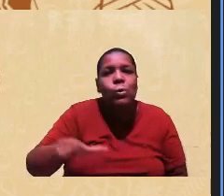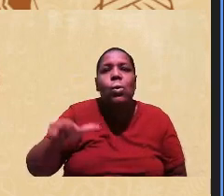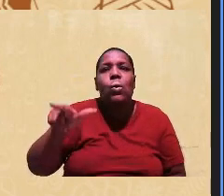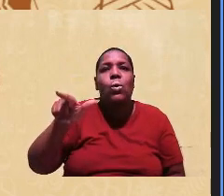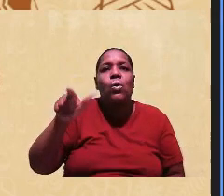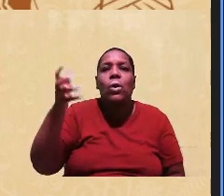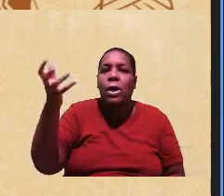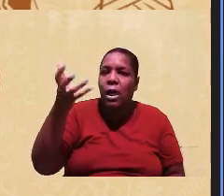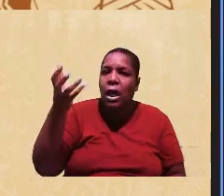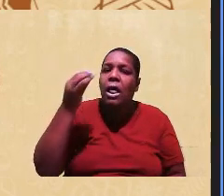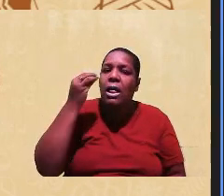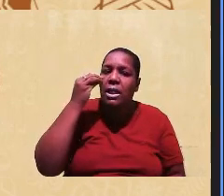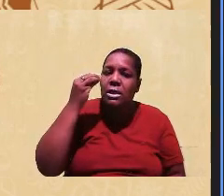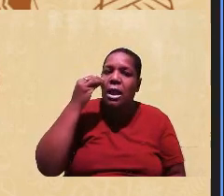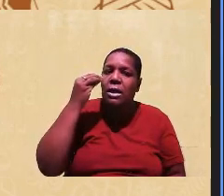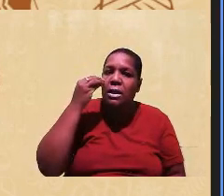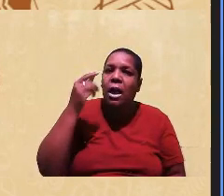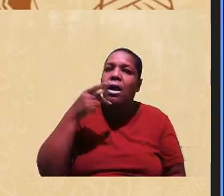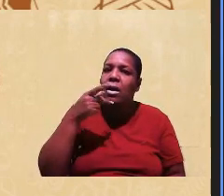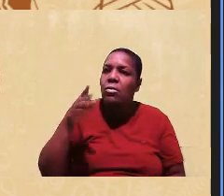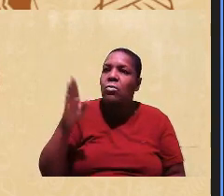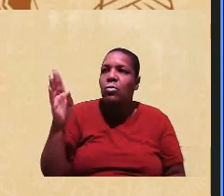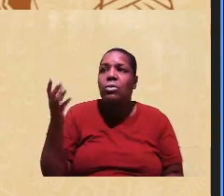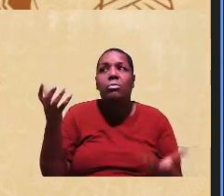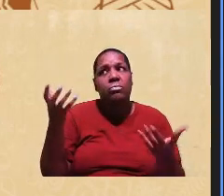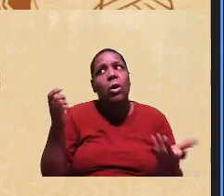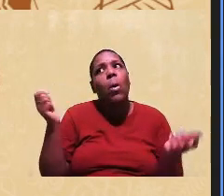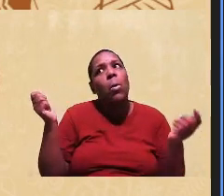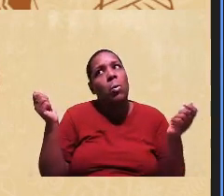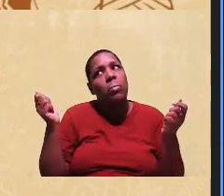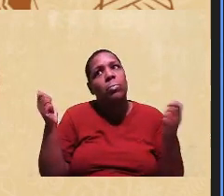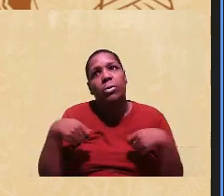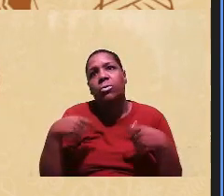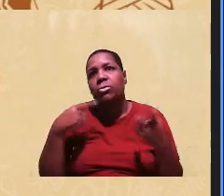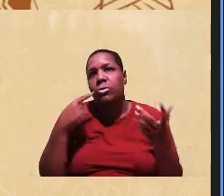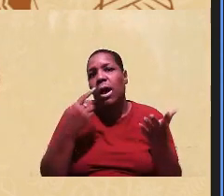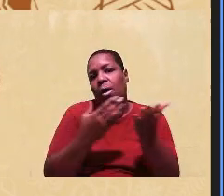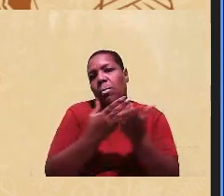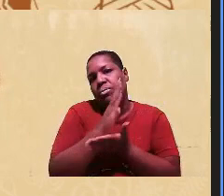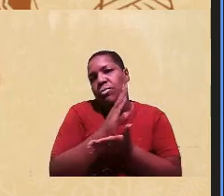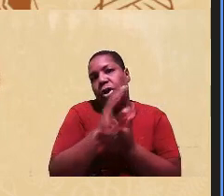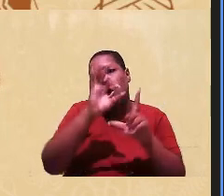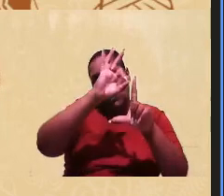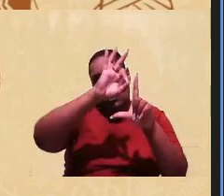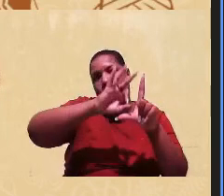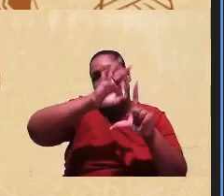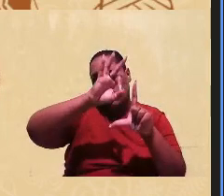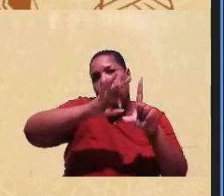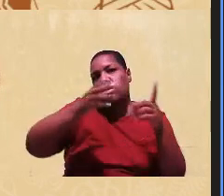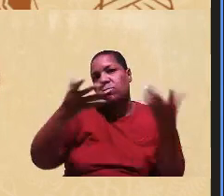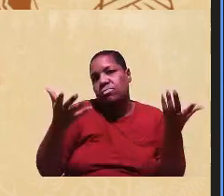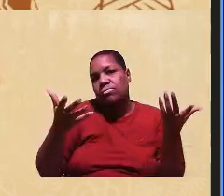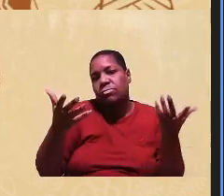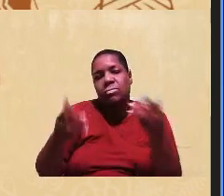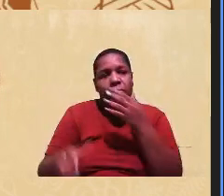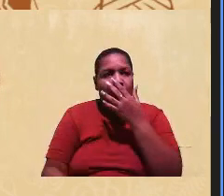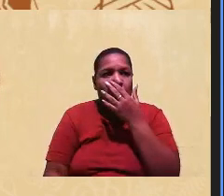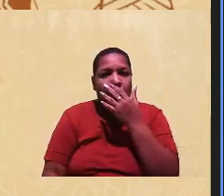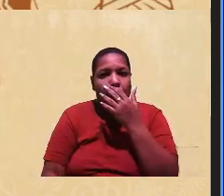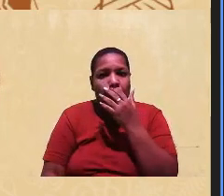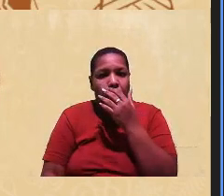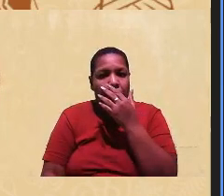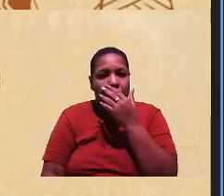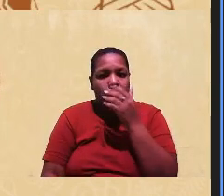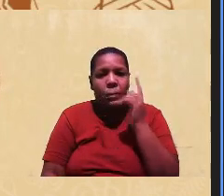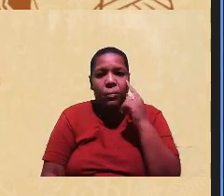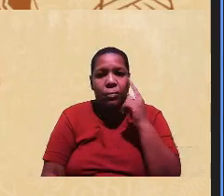um concurso se ele achar que terá mais chance de ser aprovado nas cotas raciais. Eu vou voltar aqui para a